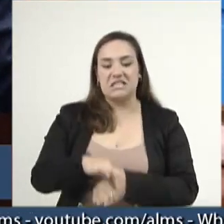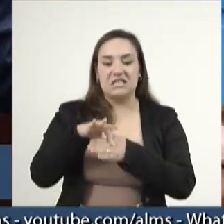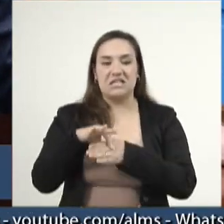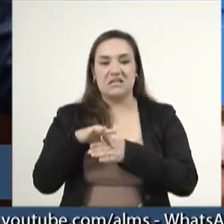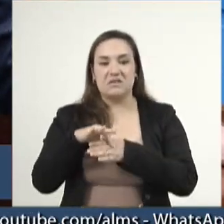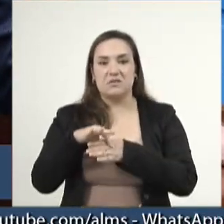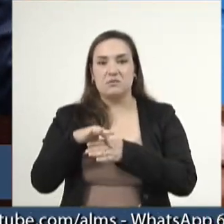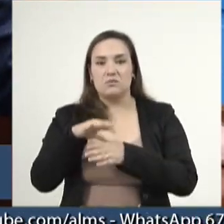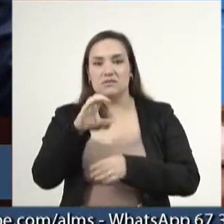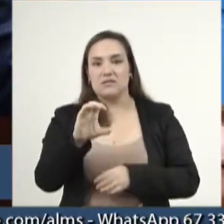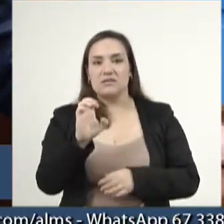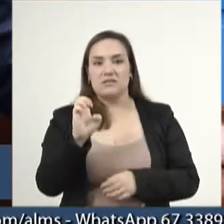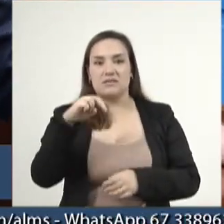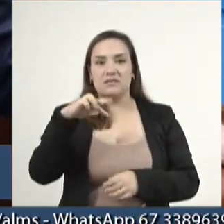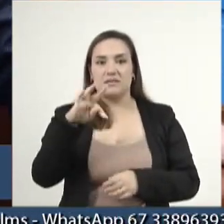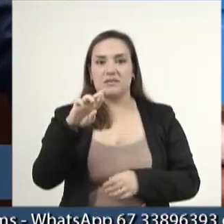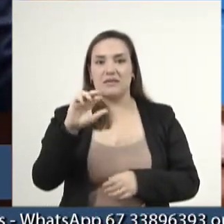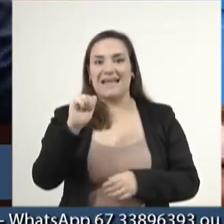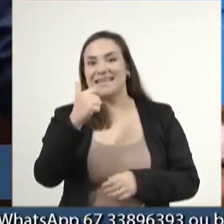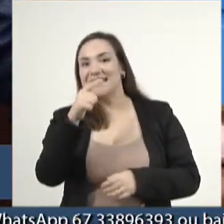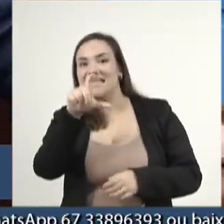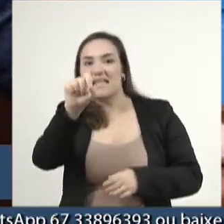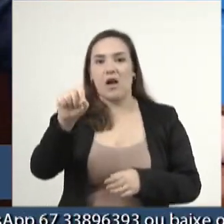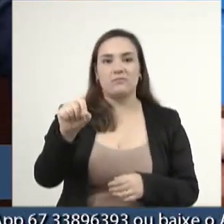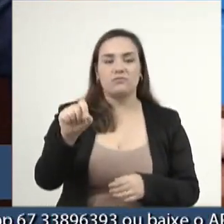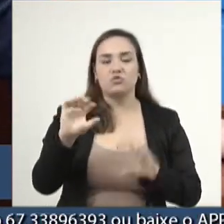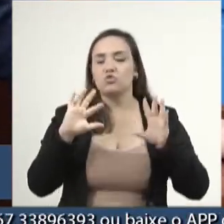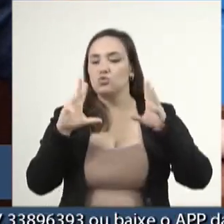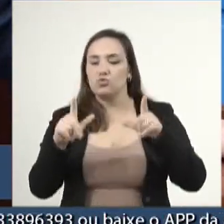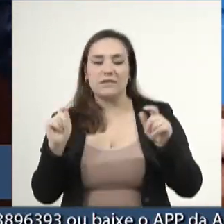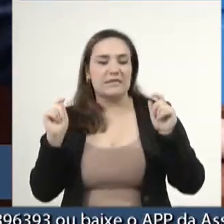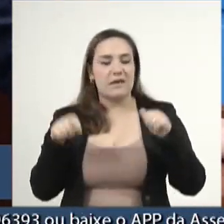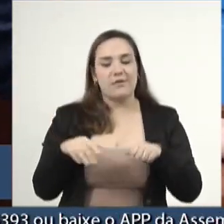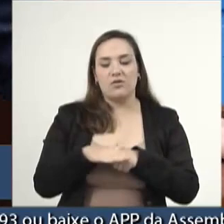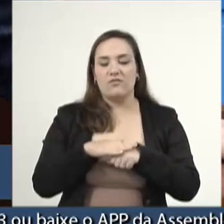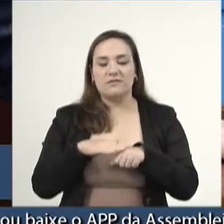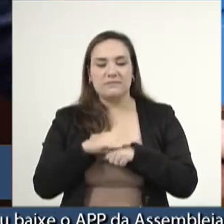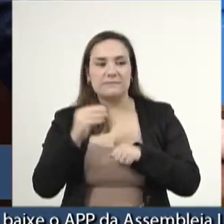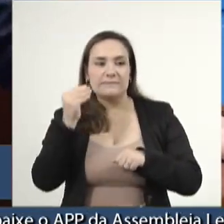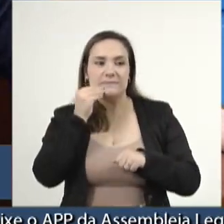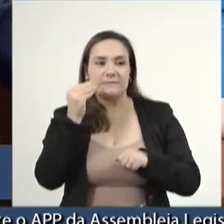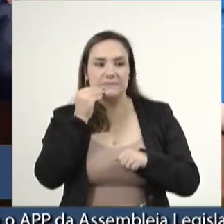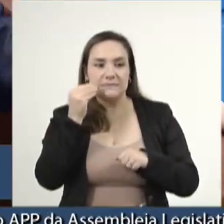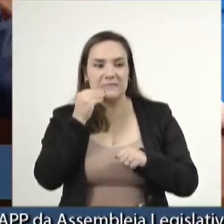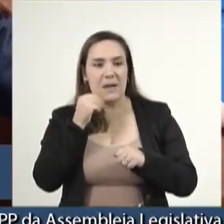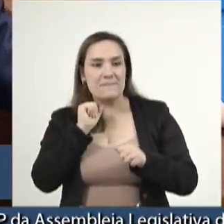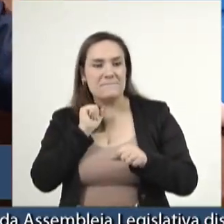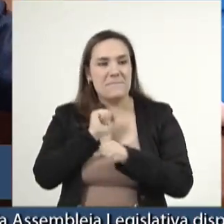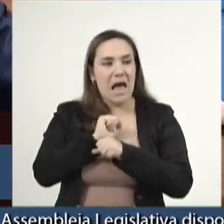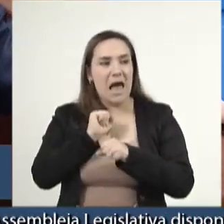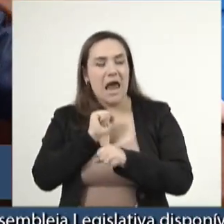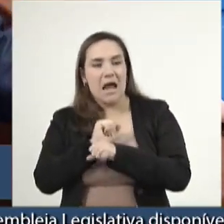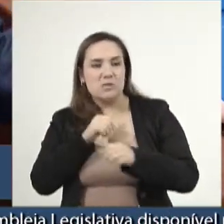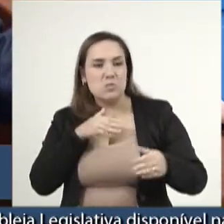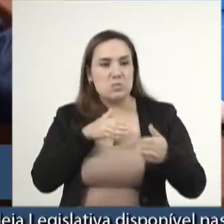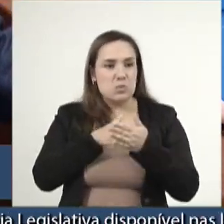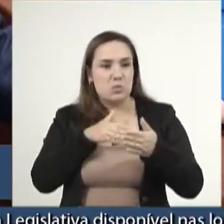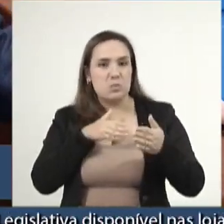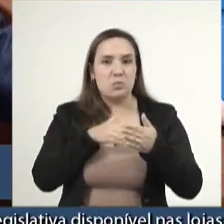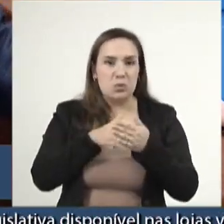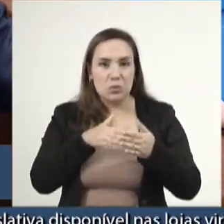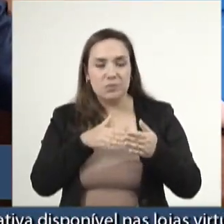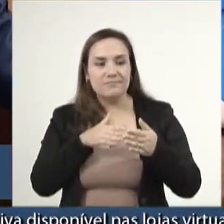o que ele pode articular para derrotar, para emperrar, para impedir